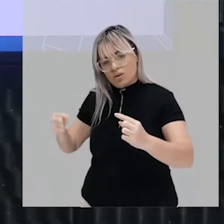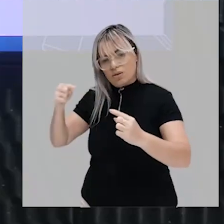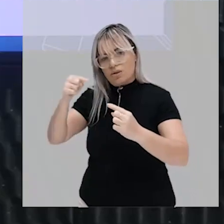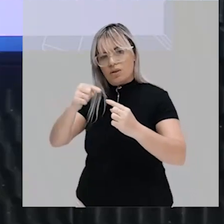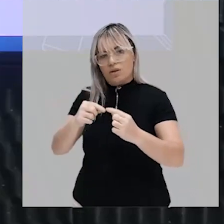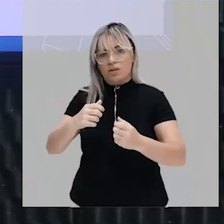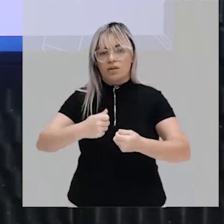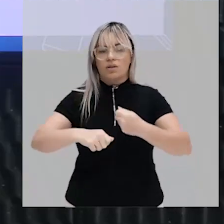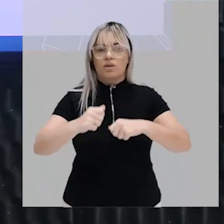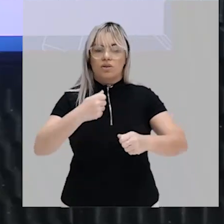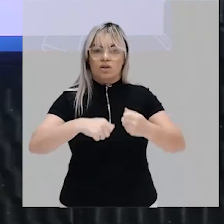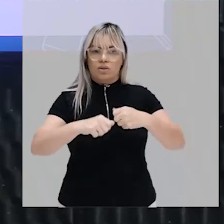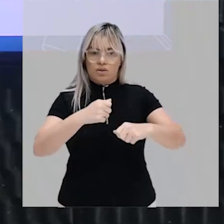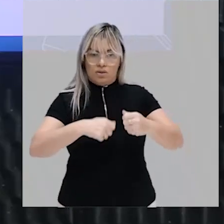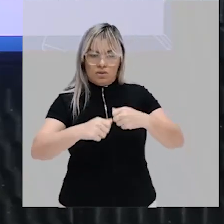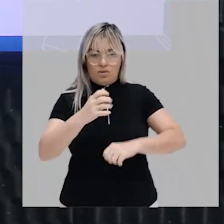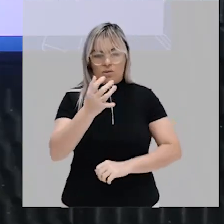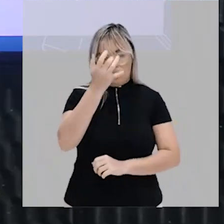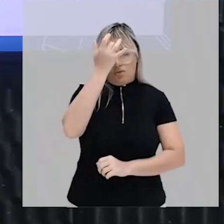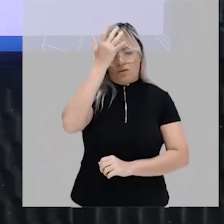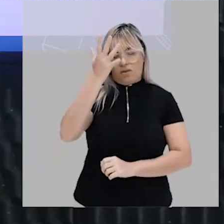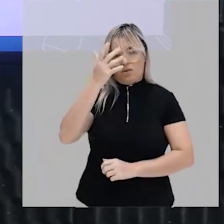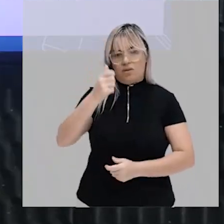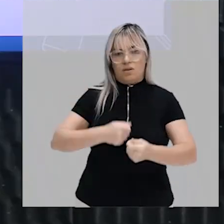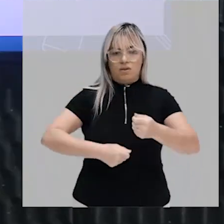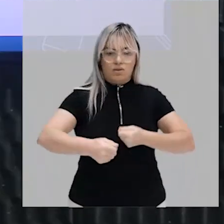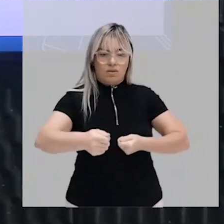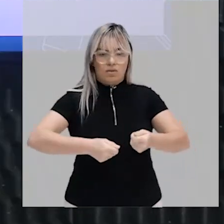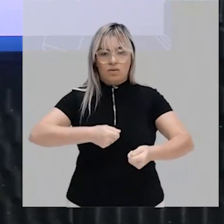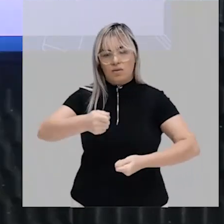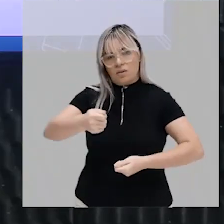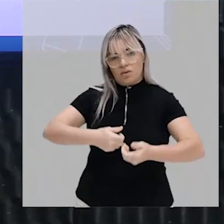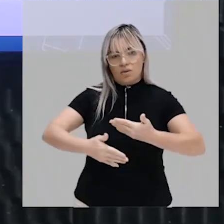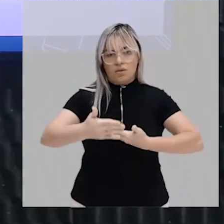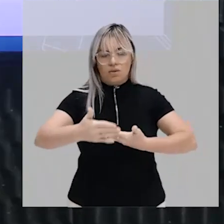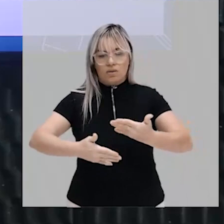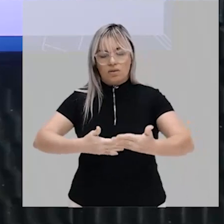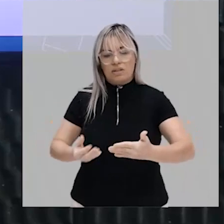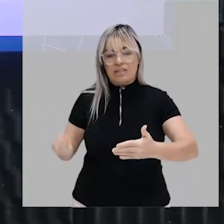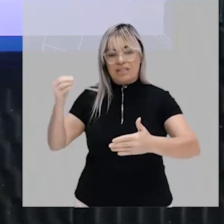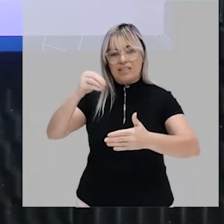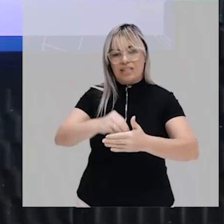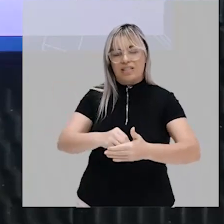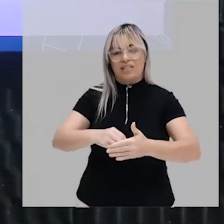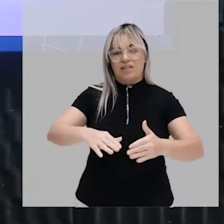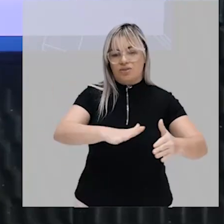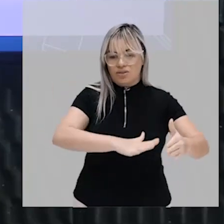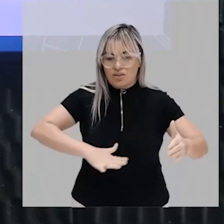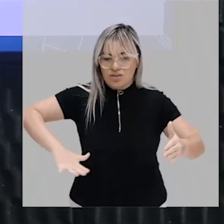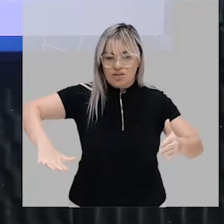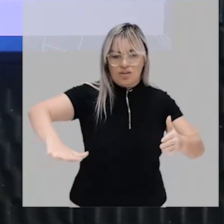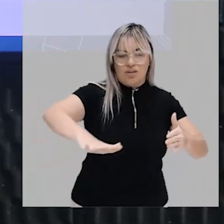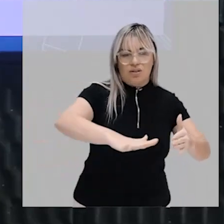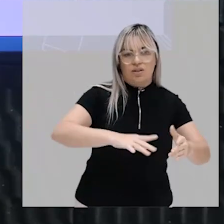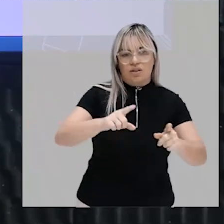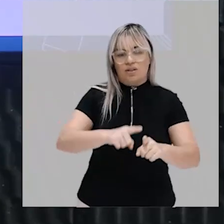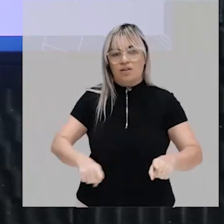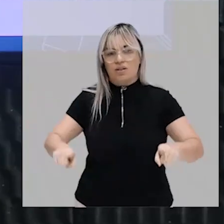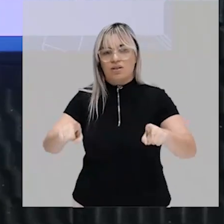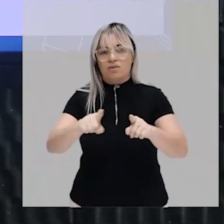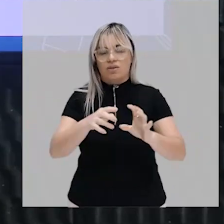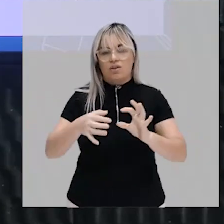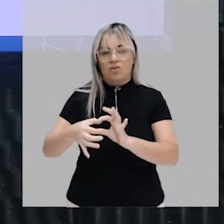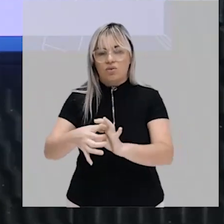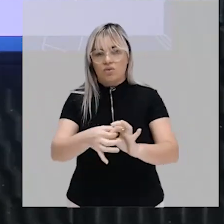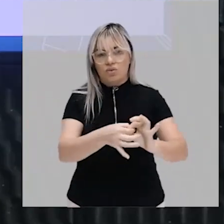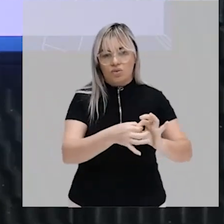comerciais dentro daquele território e quando você unifica o território você também unifica a moeda e isso